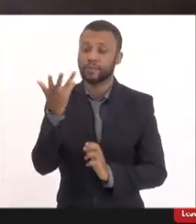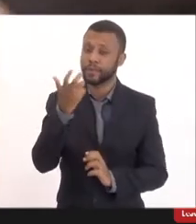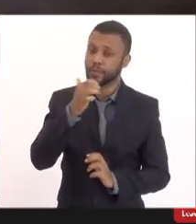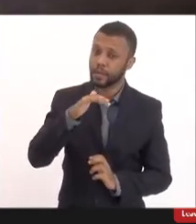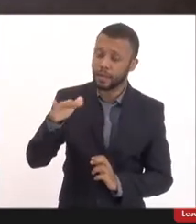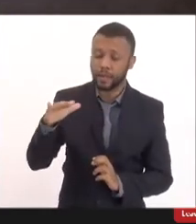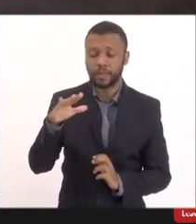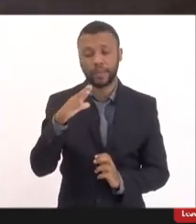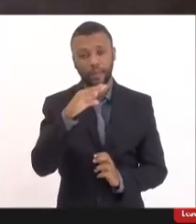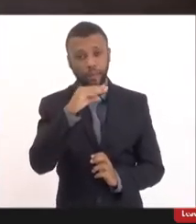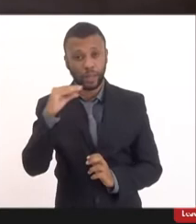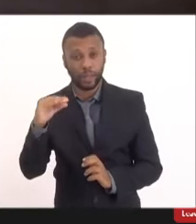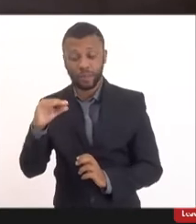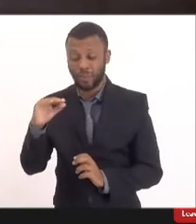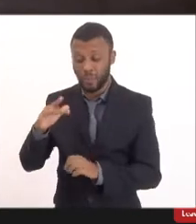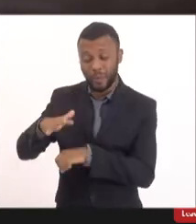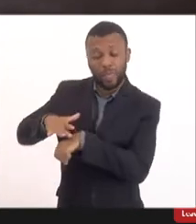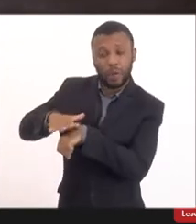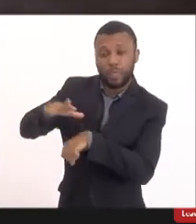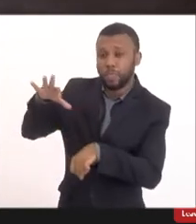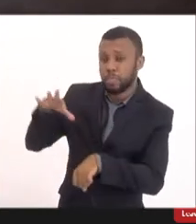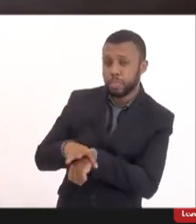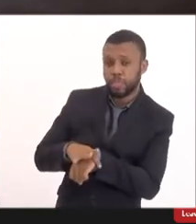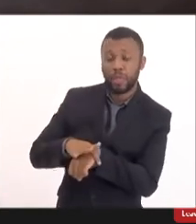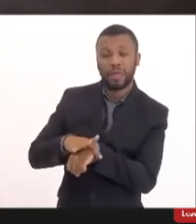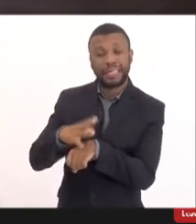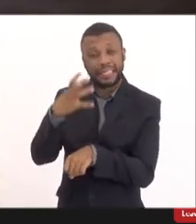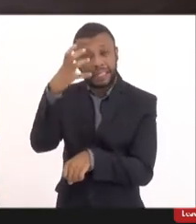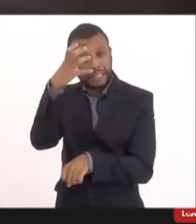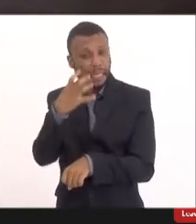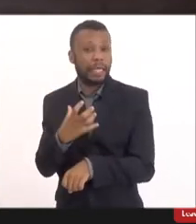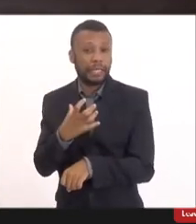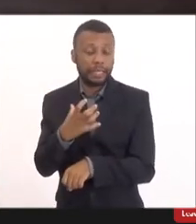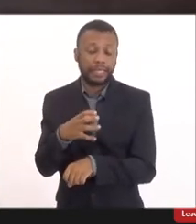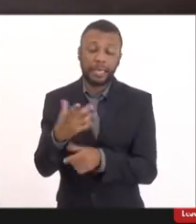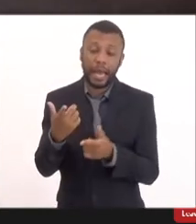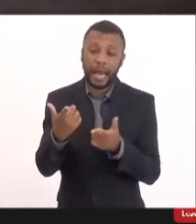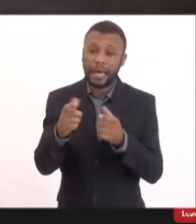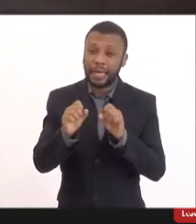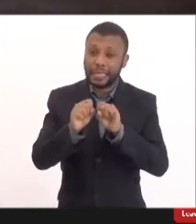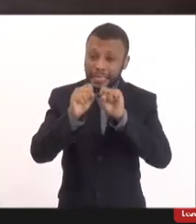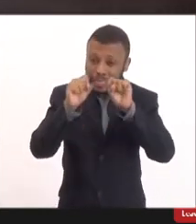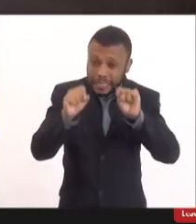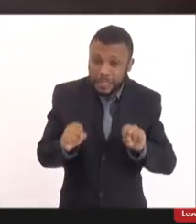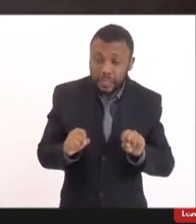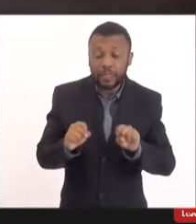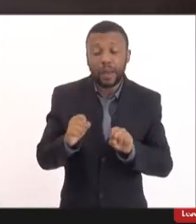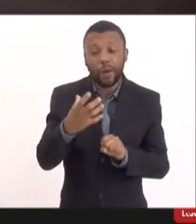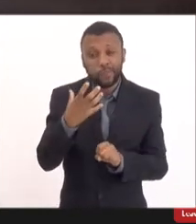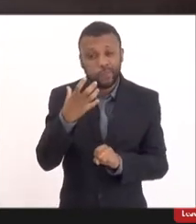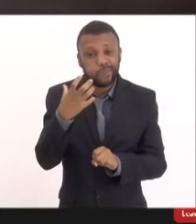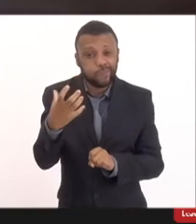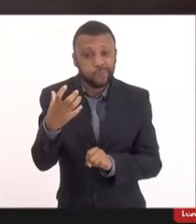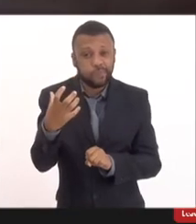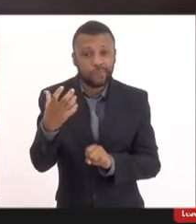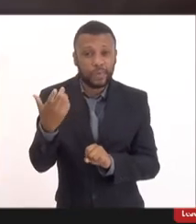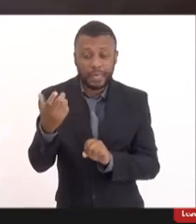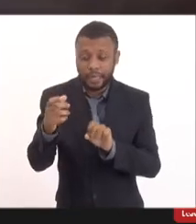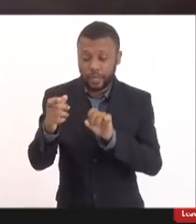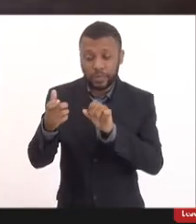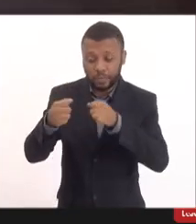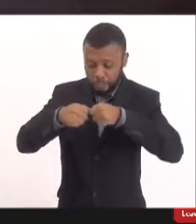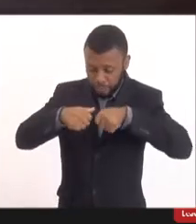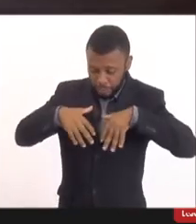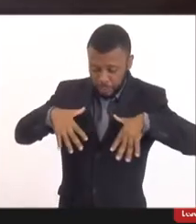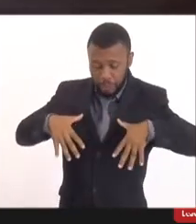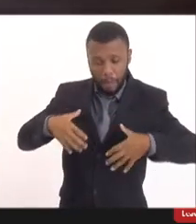uma doença seríssima decorrente da Covid que é a síndrome inflamatória multissistêmica pediátrica que até o